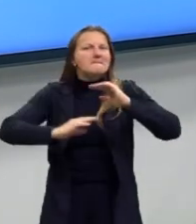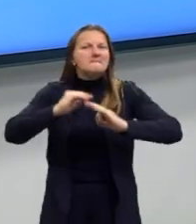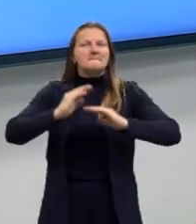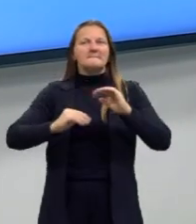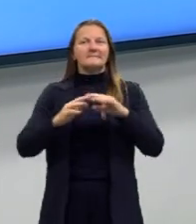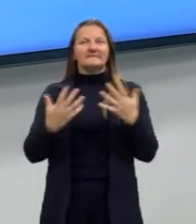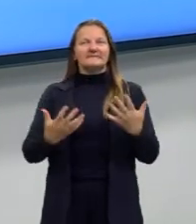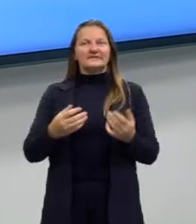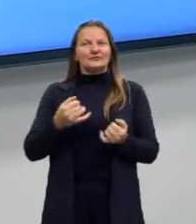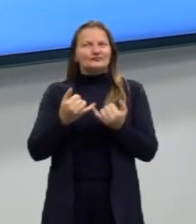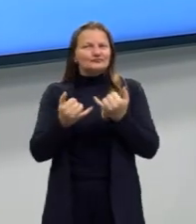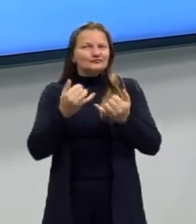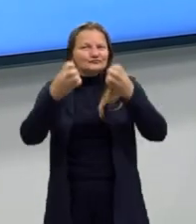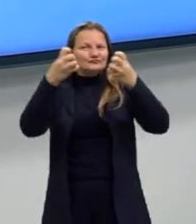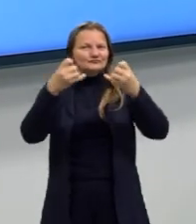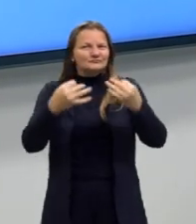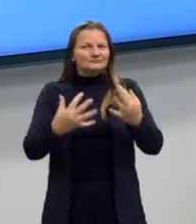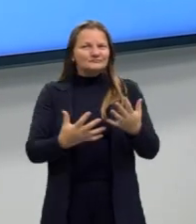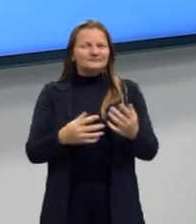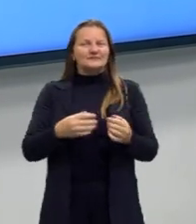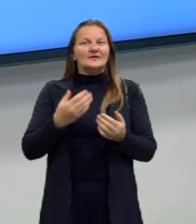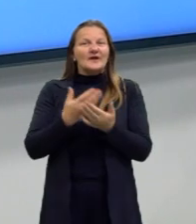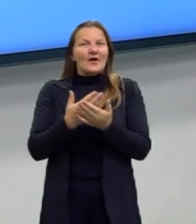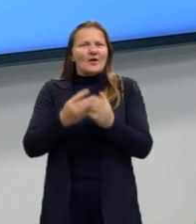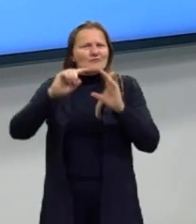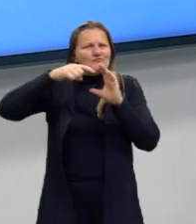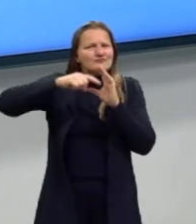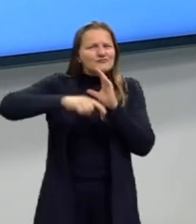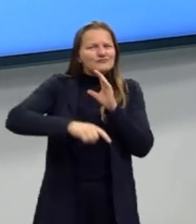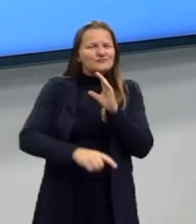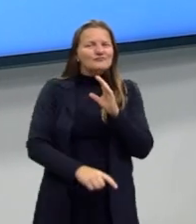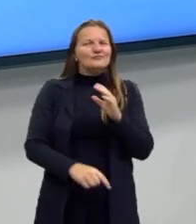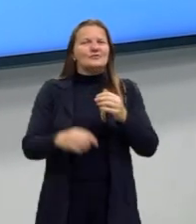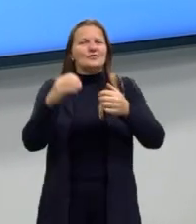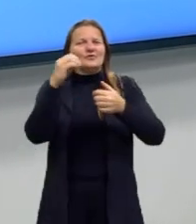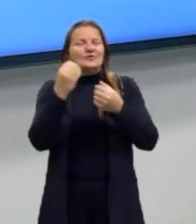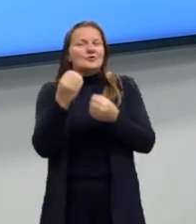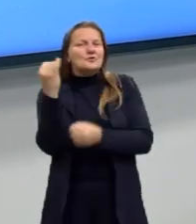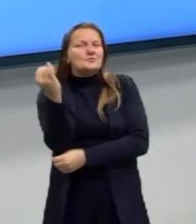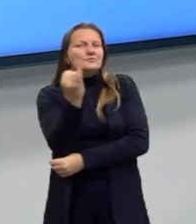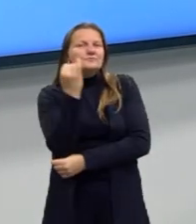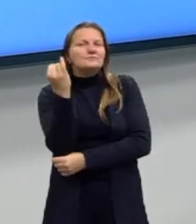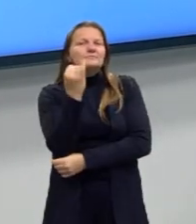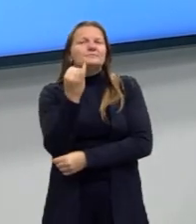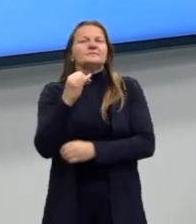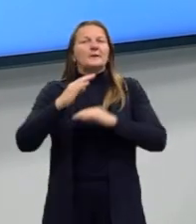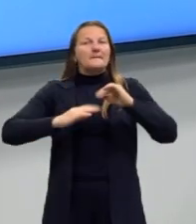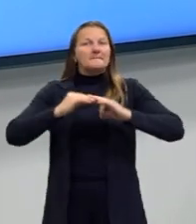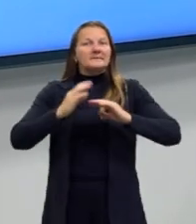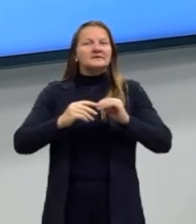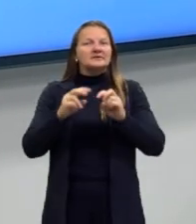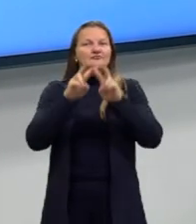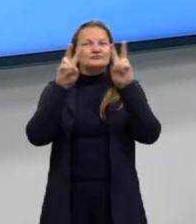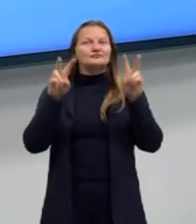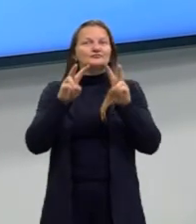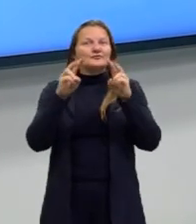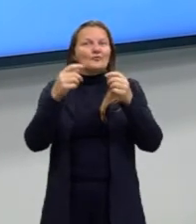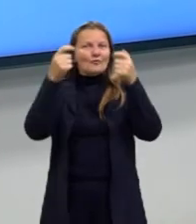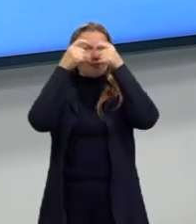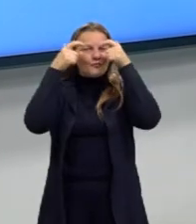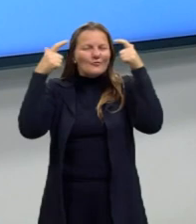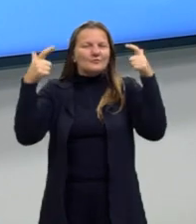Então vocês já sabem que nessa aula nós vamos ver algumas questões aí importantes para praticar bastante os nossos